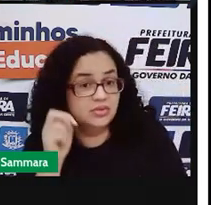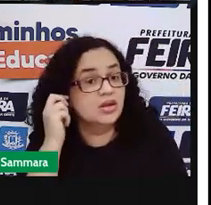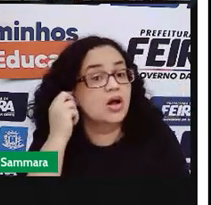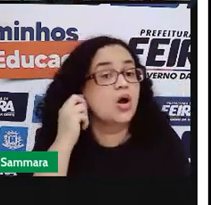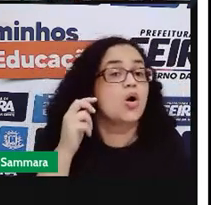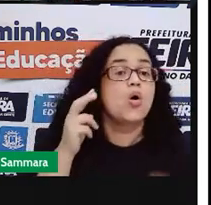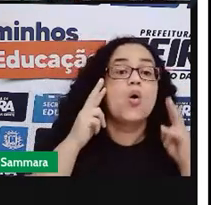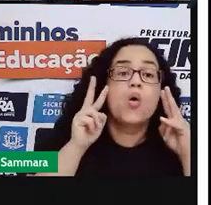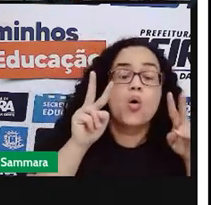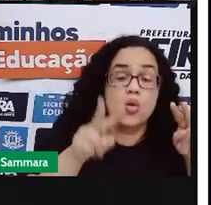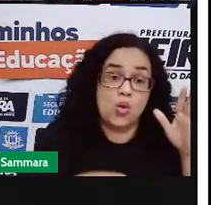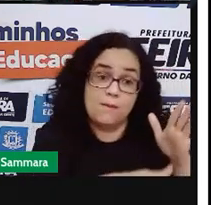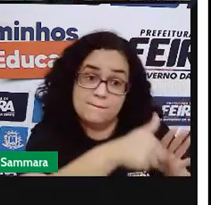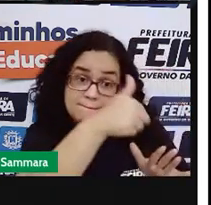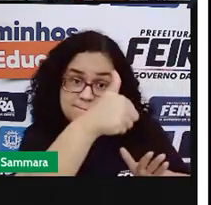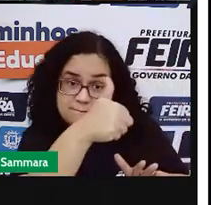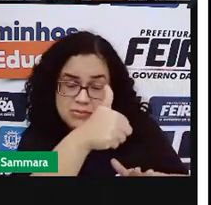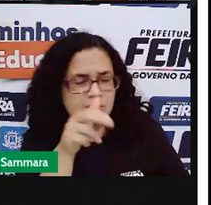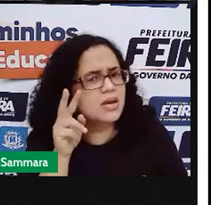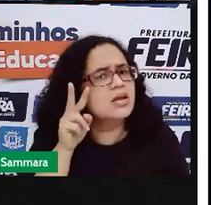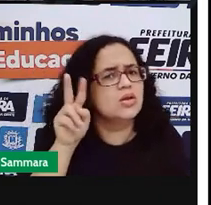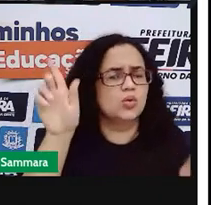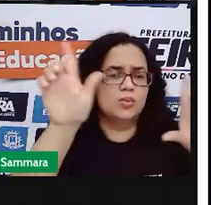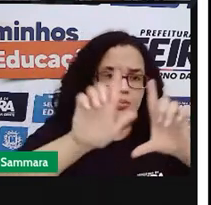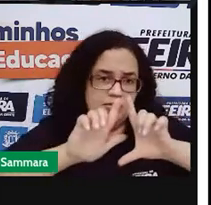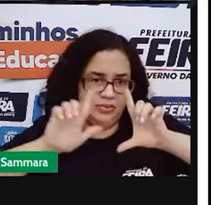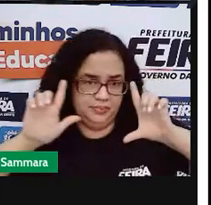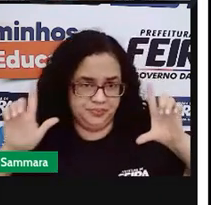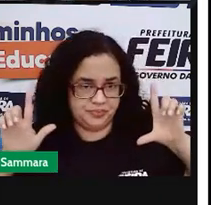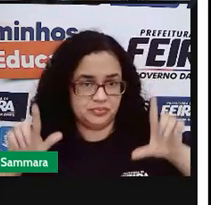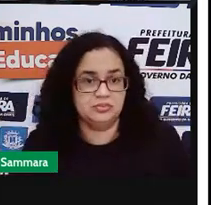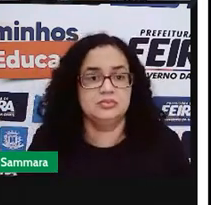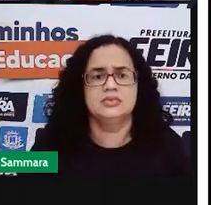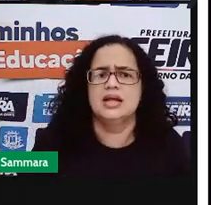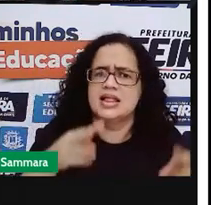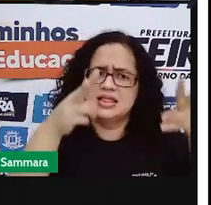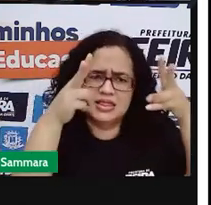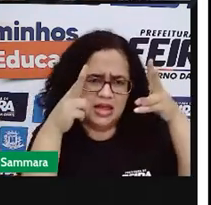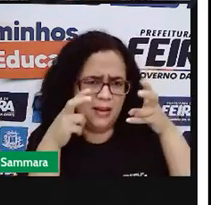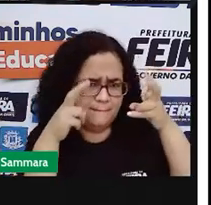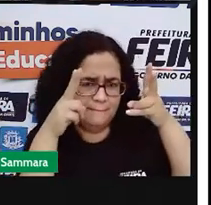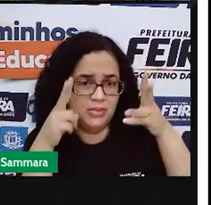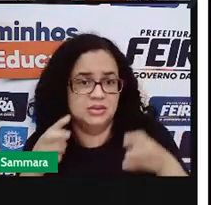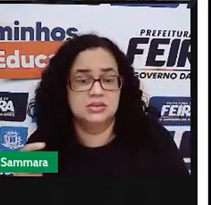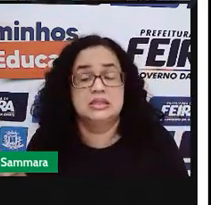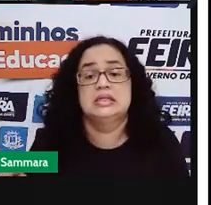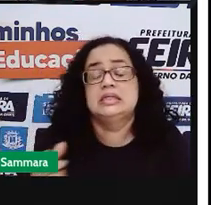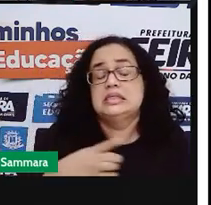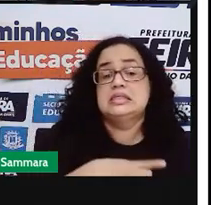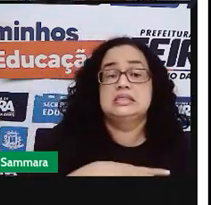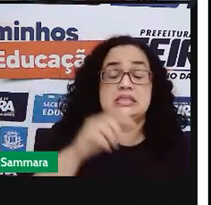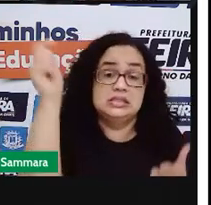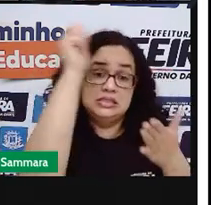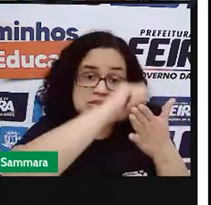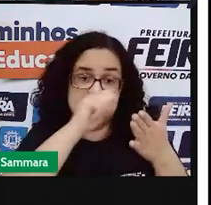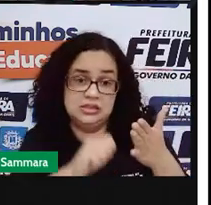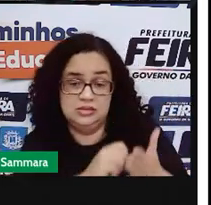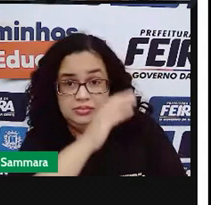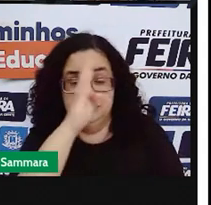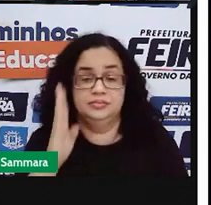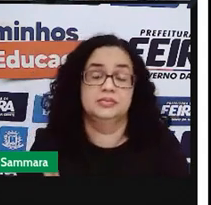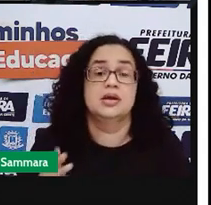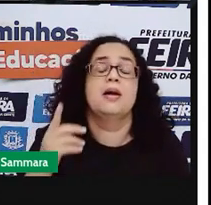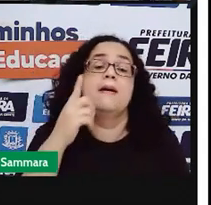olhou primeiro para o cartaz e nem percebeu que tinha algo escrito aí do lado.